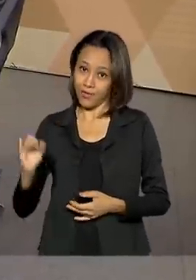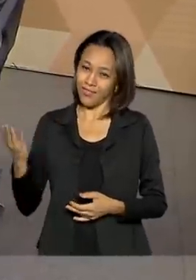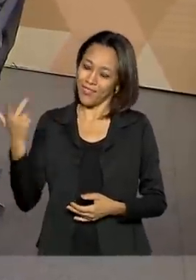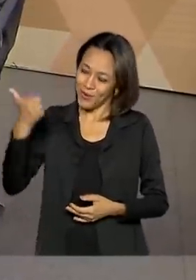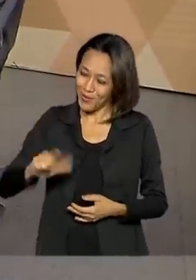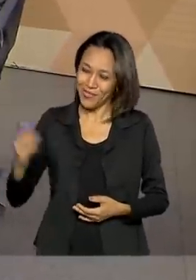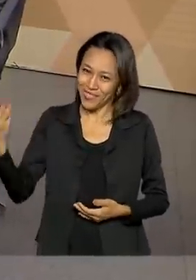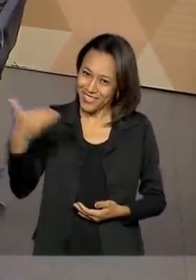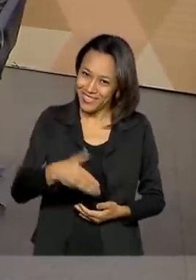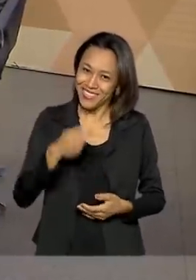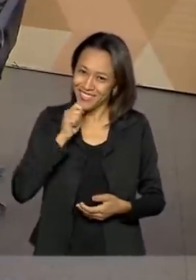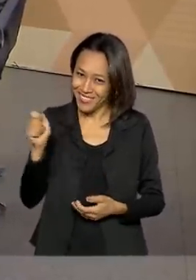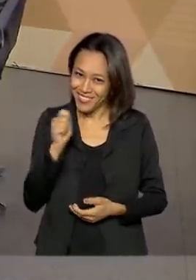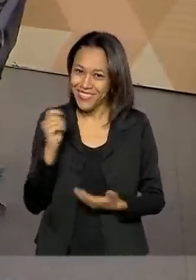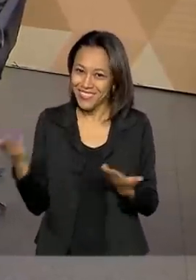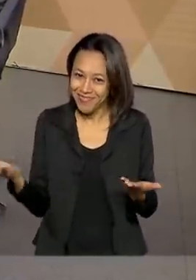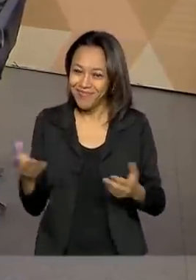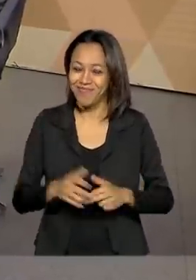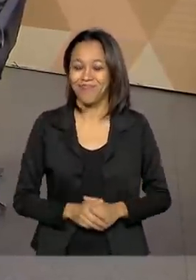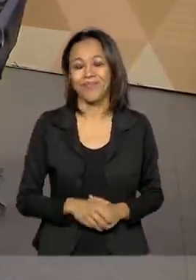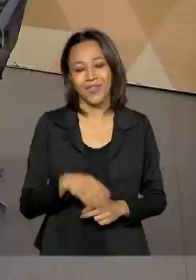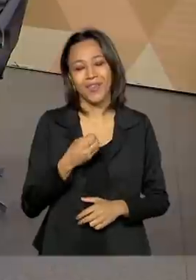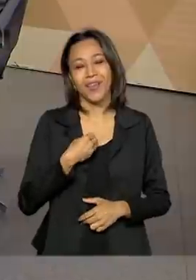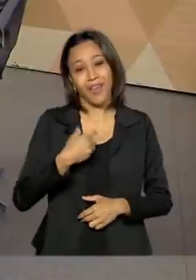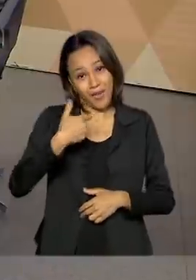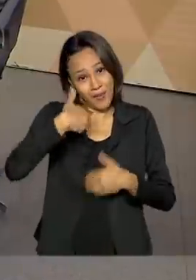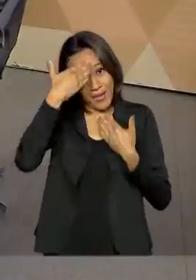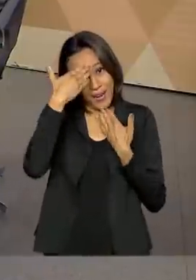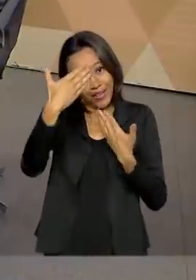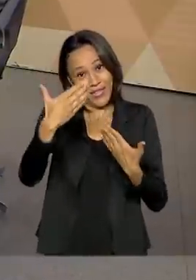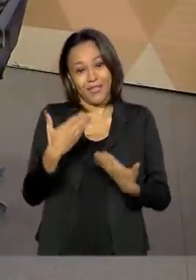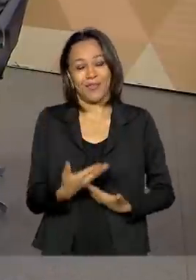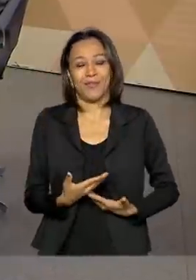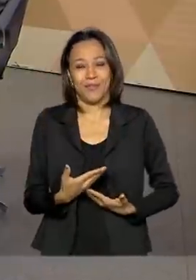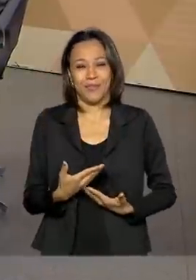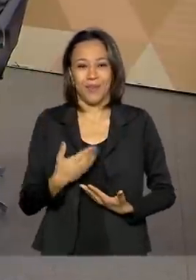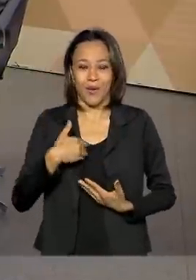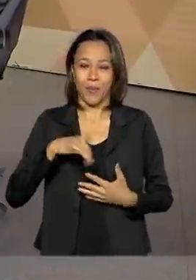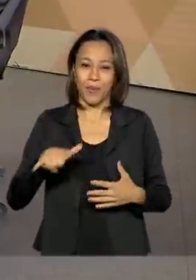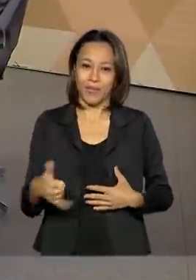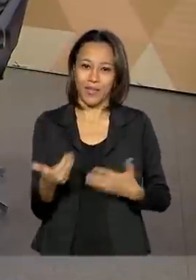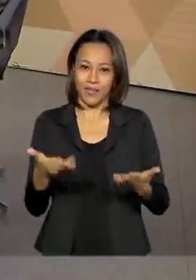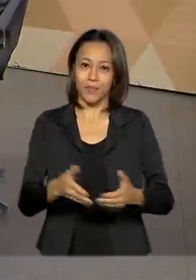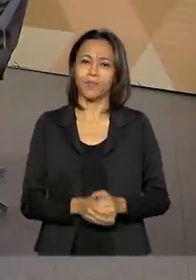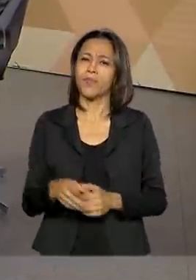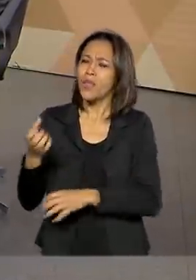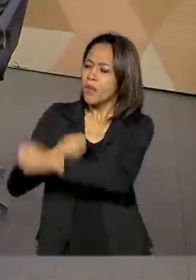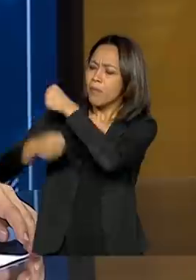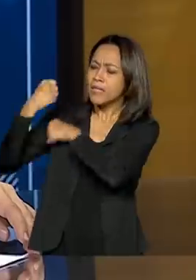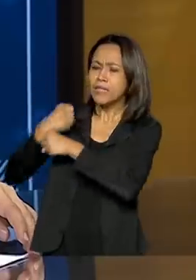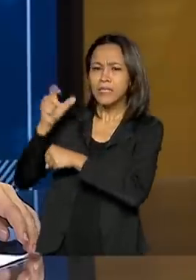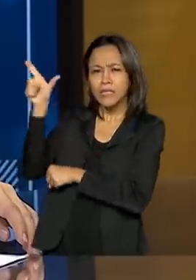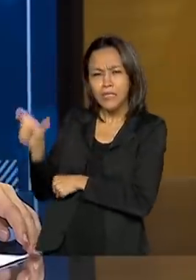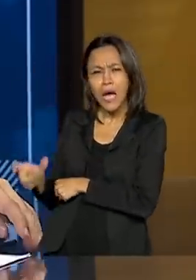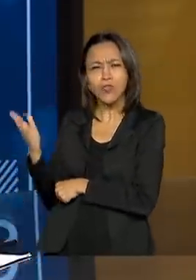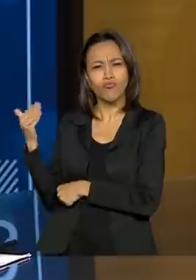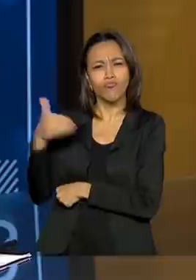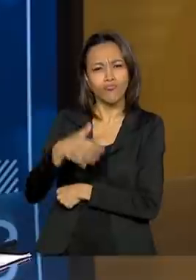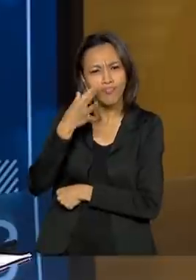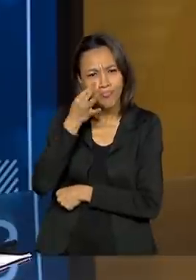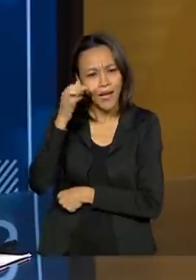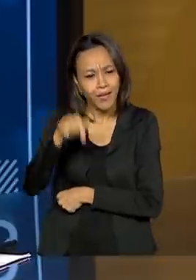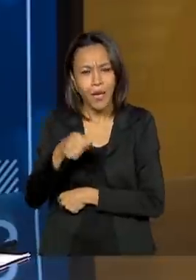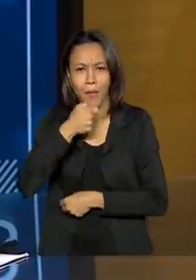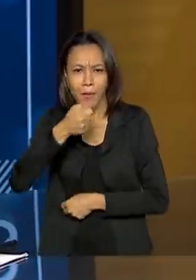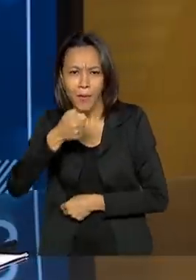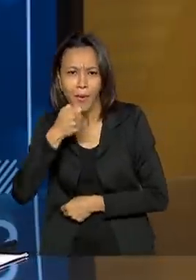novo aqui ao Brasil em Pauta, né, presidente? Boa noite. Eu que agradeço a oportunidade. O ano passado o senhor esteve aqui e esse ano